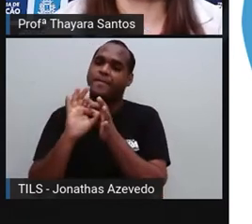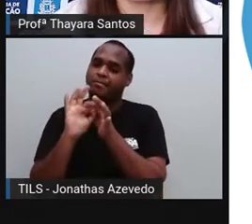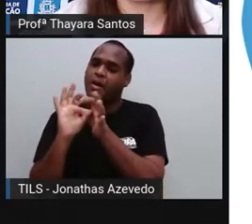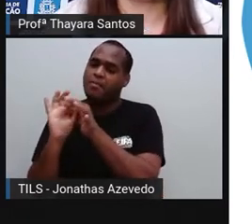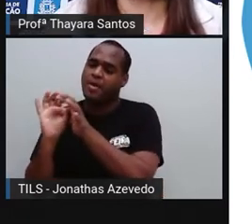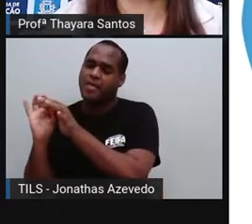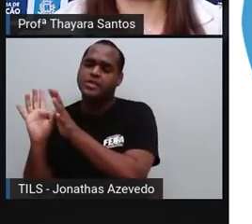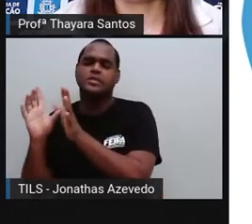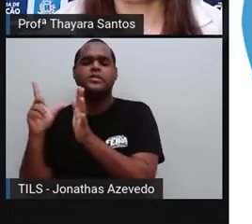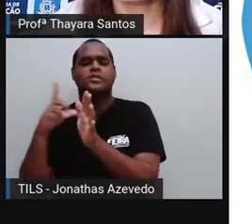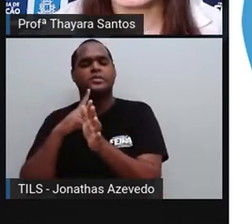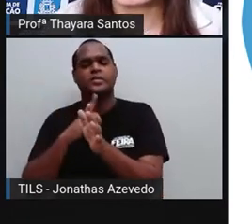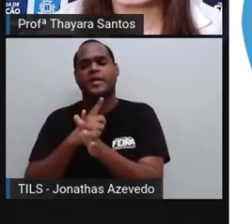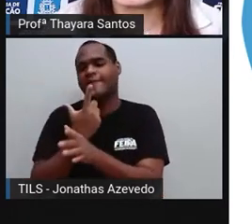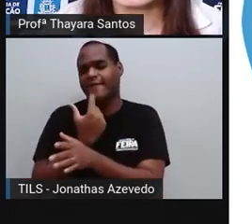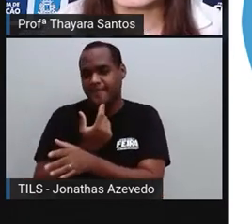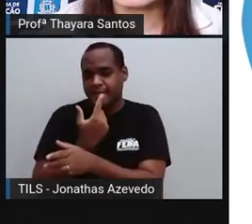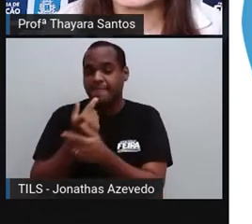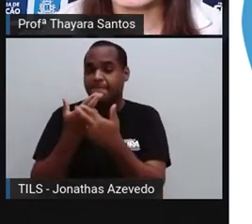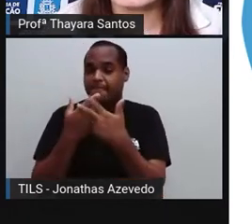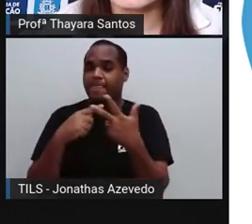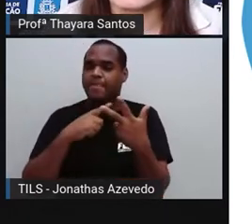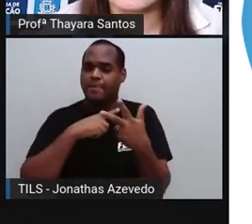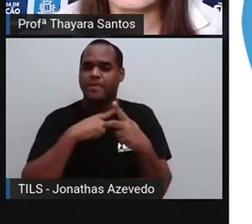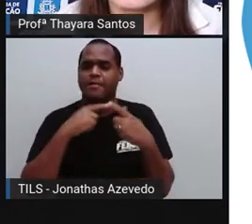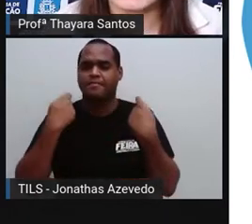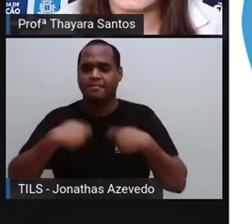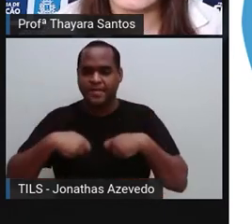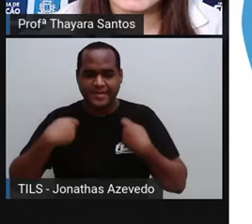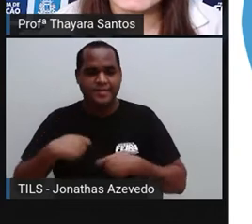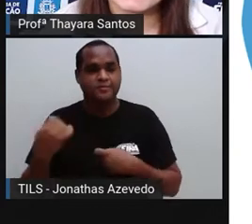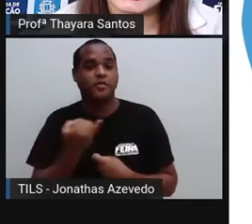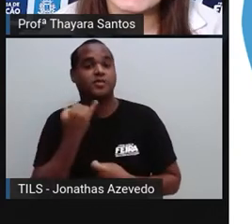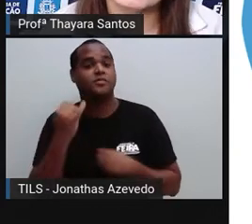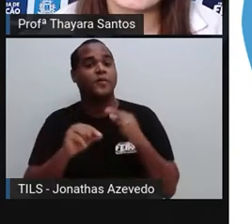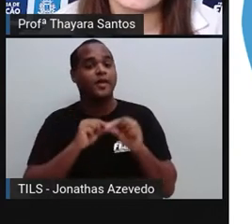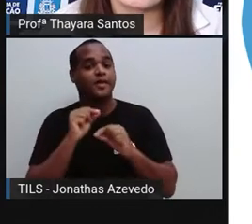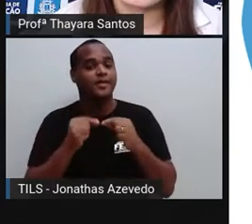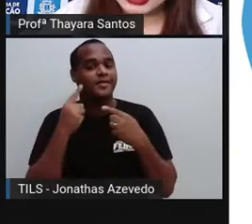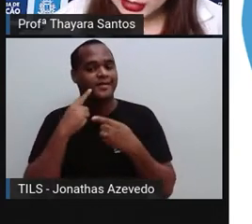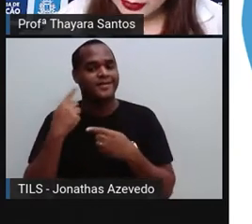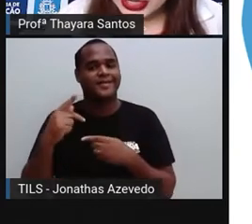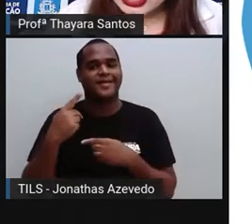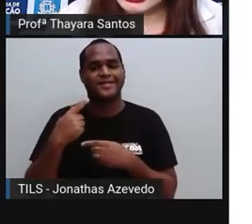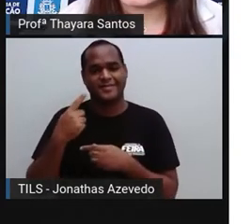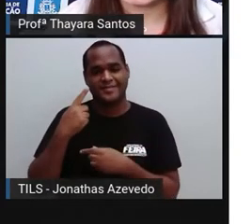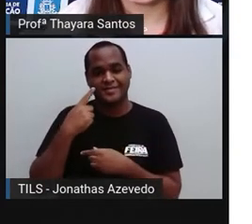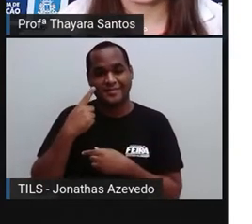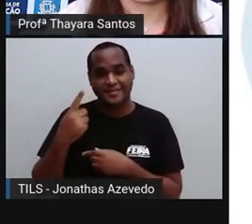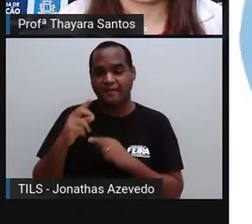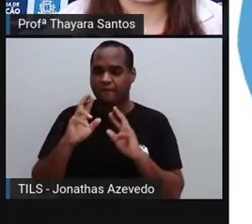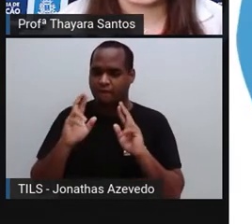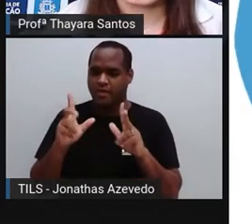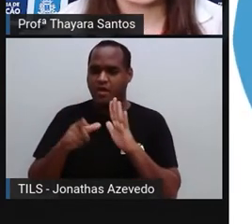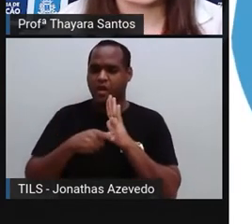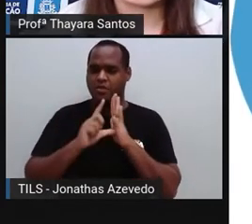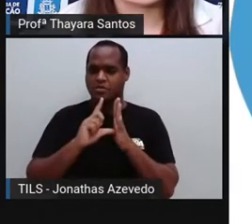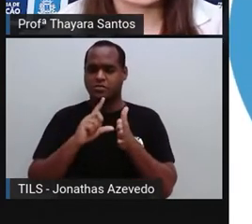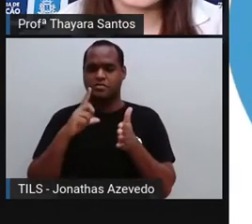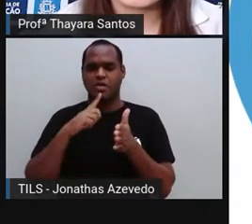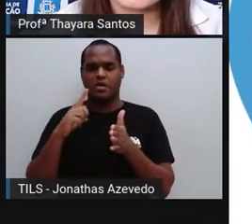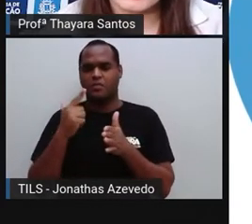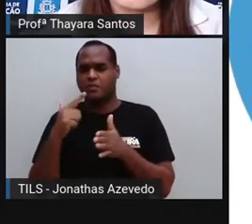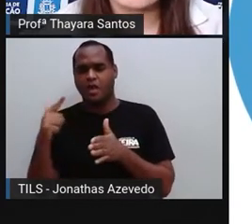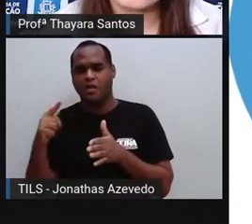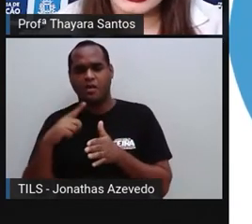corrente sanguínea, só que nesse caso elas precisam desse duto aqui, desse canal, diferente da anterior. A anterior não